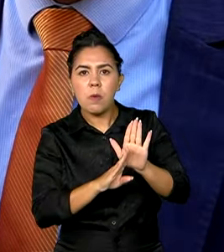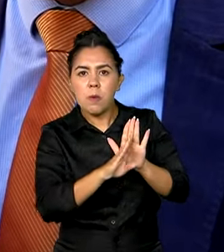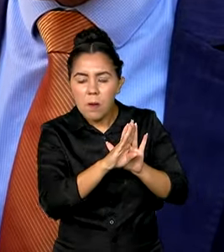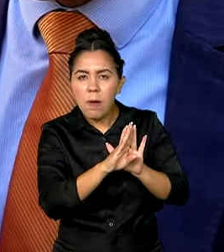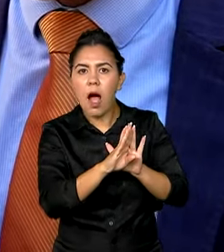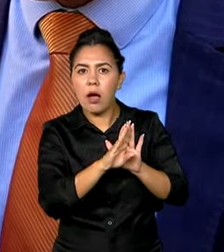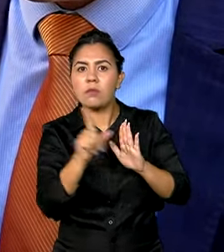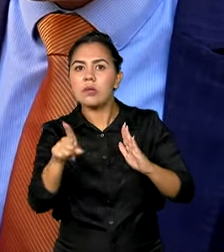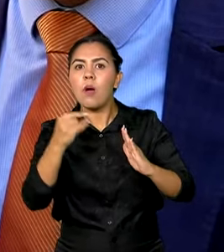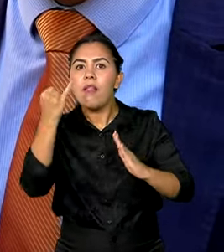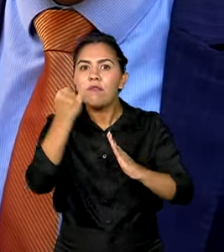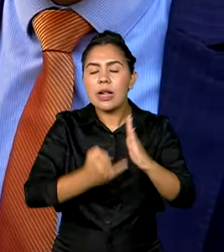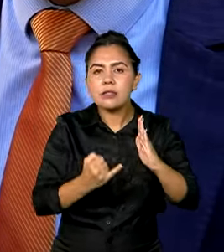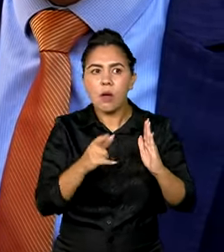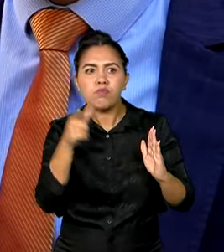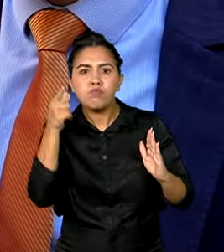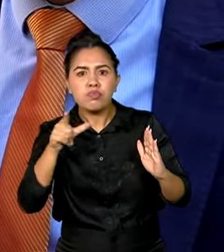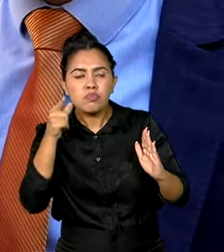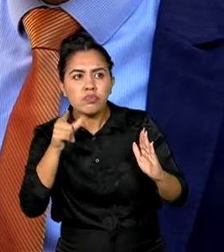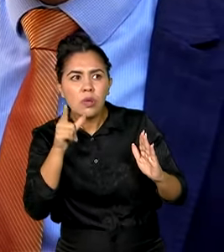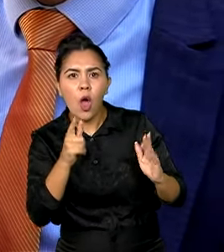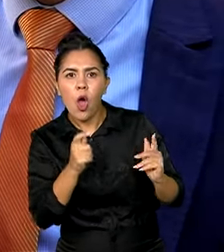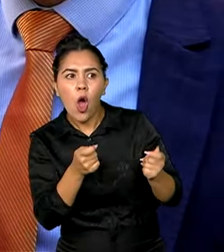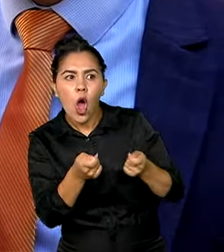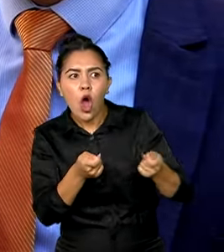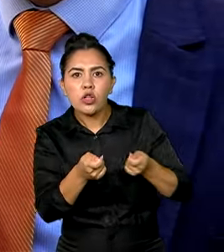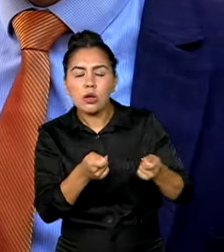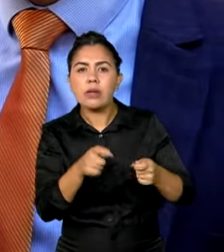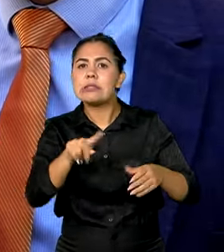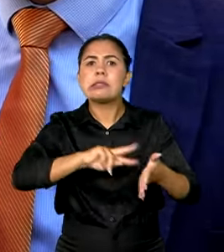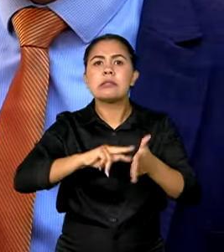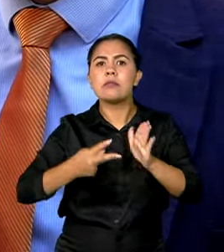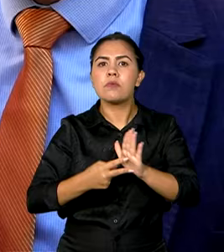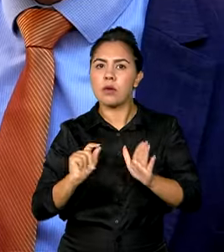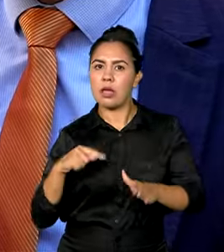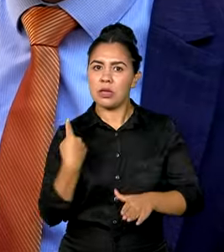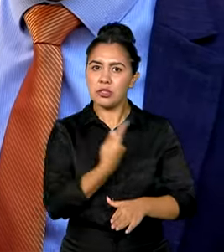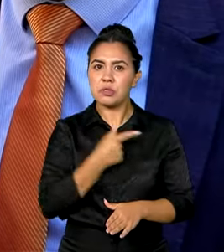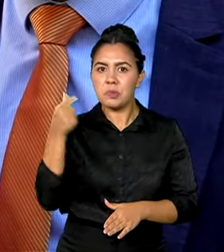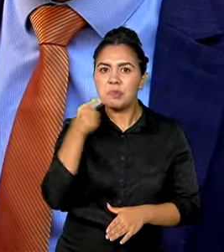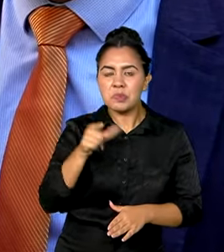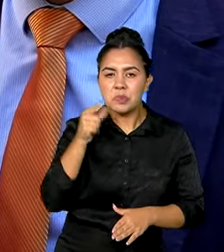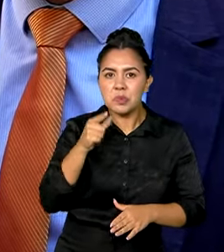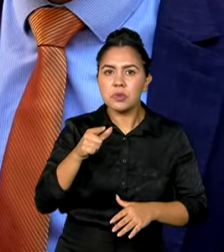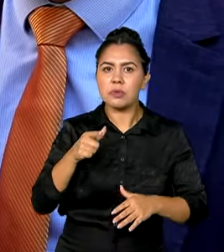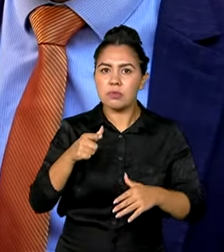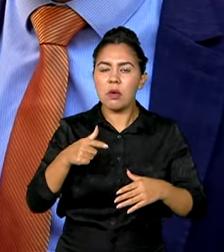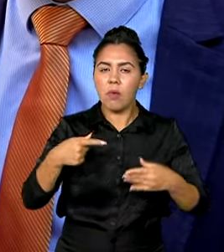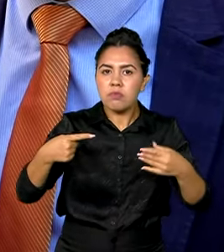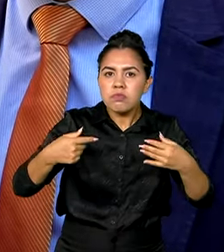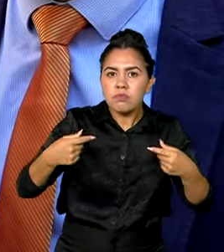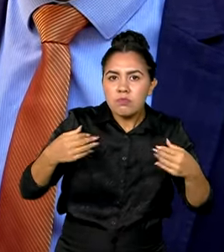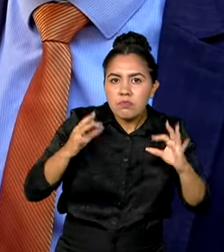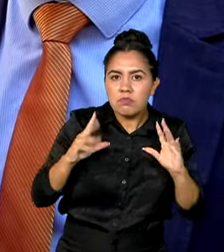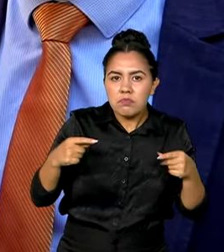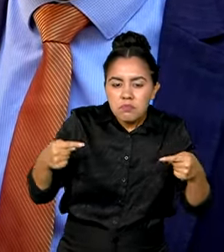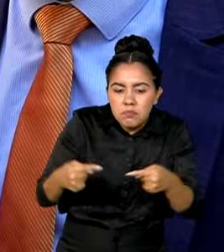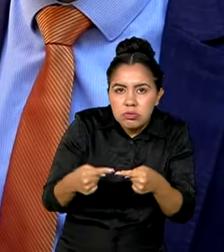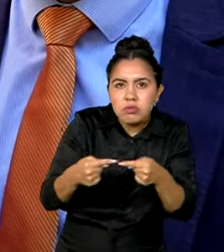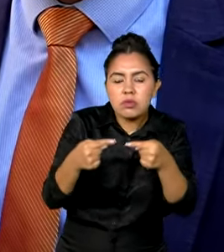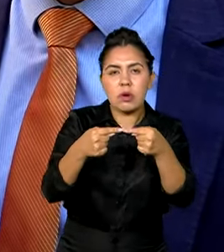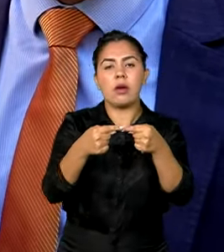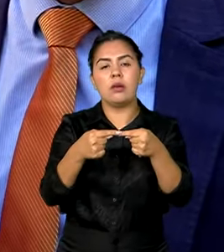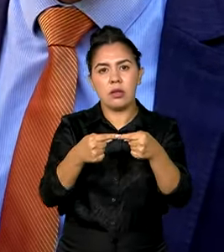é sinal de que nós temos um potencial de crescimento sustentável, que não é uma coisa que vai acontecer esse ano e,